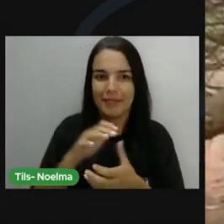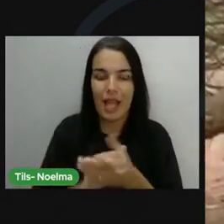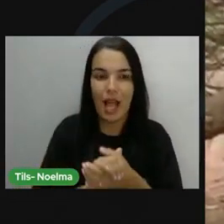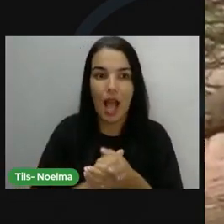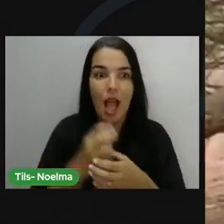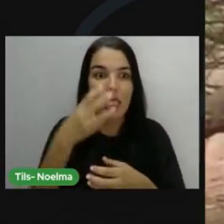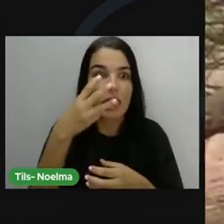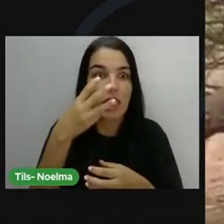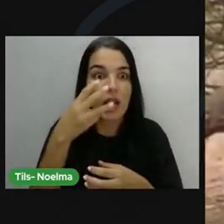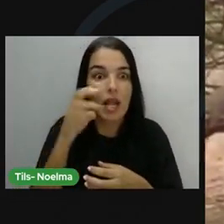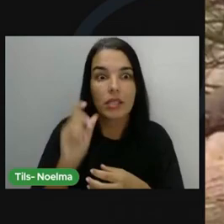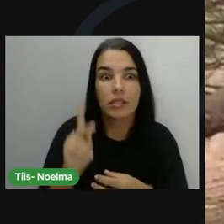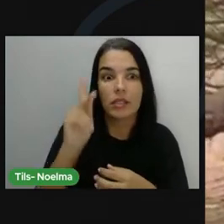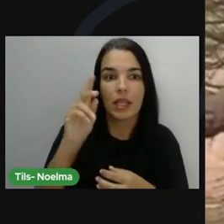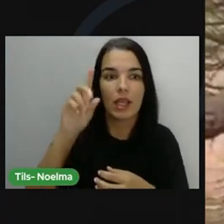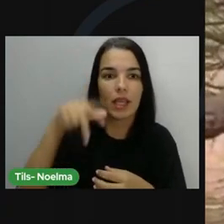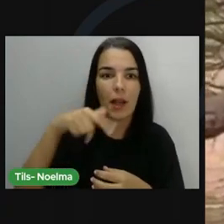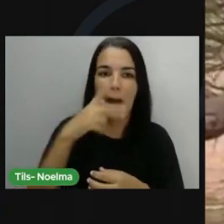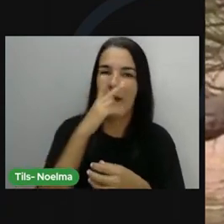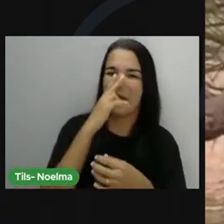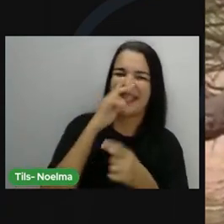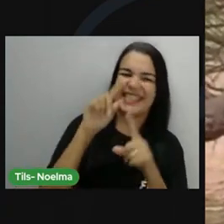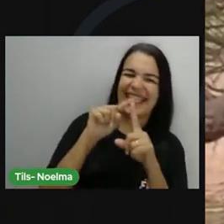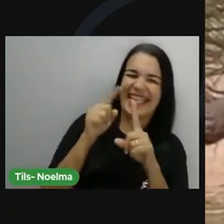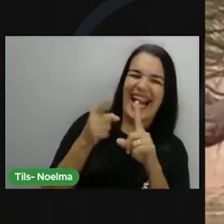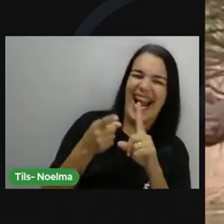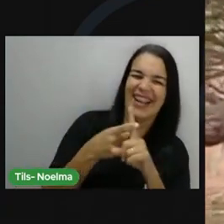aqui? Aqui tem uns três quilos. Parece que eu estou grávida.